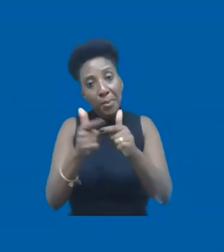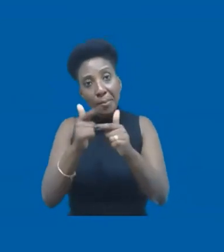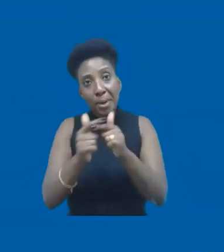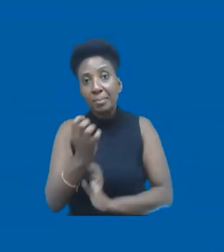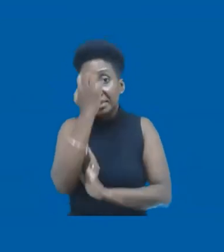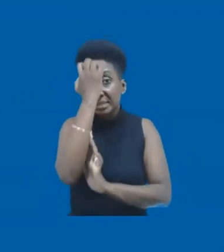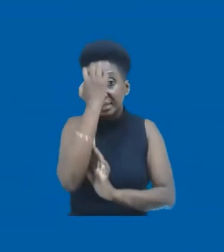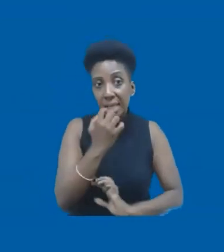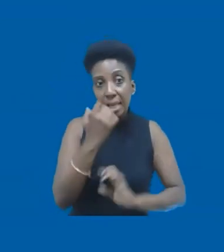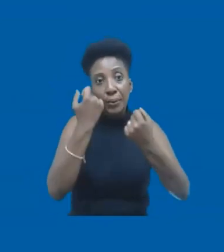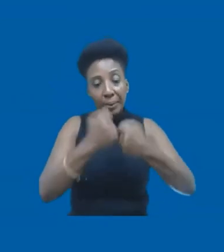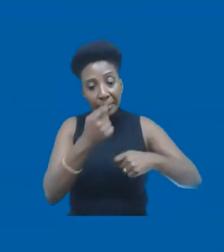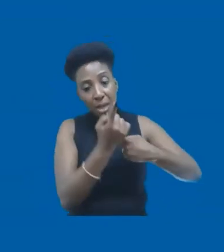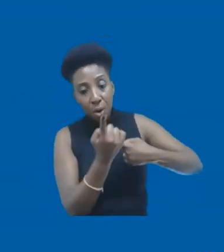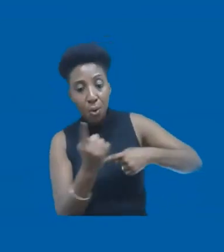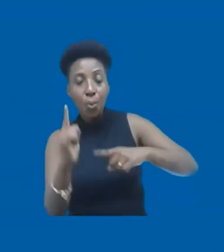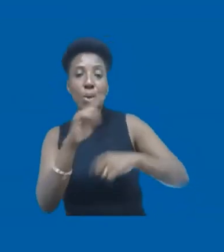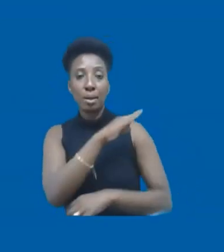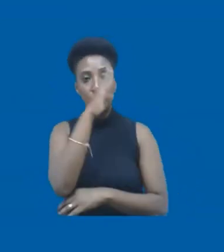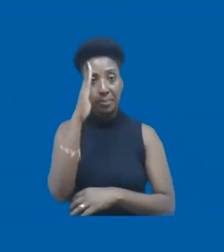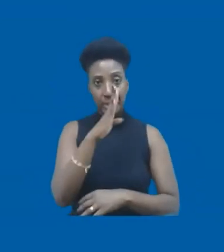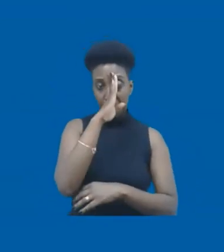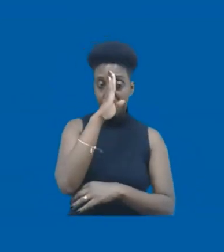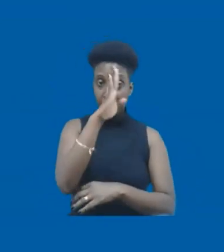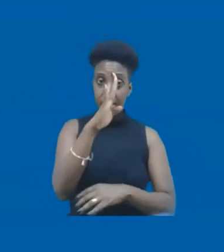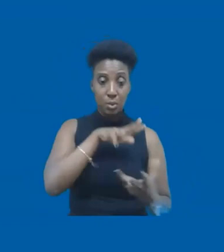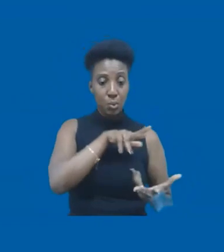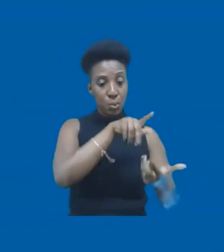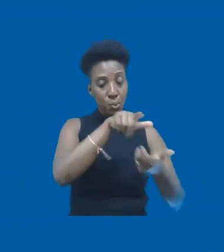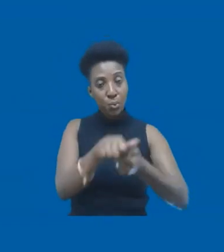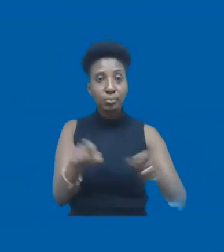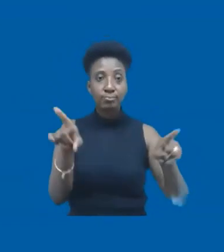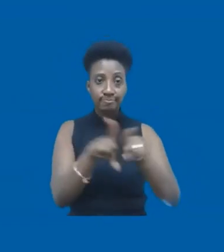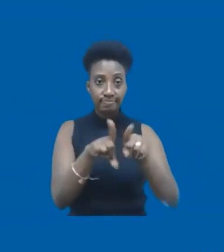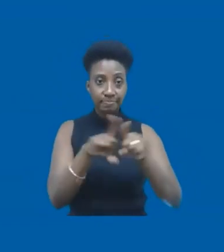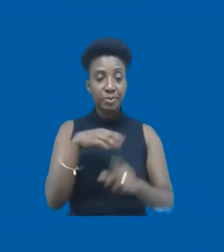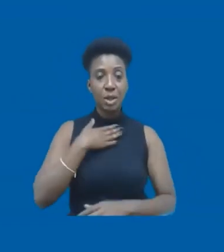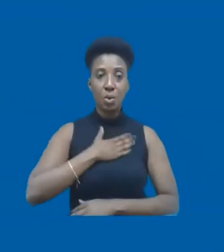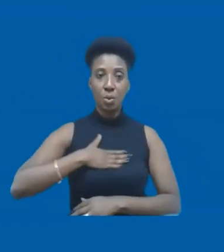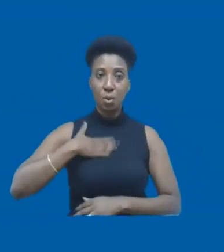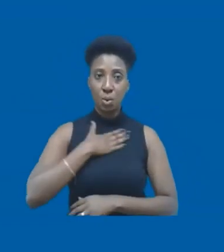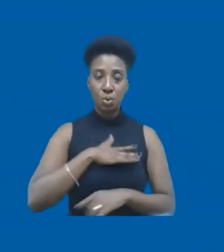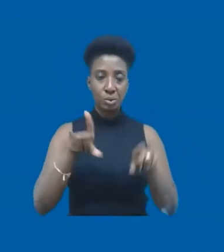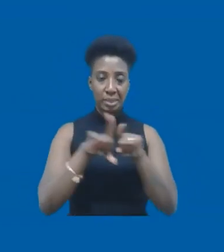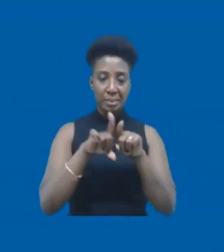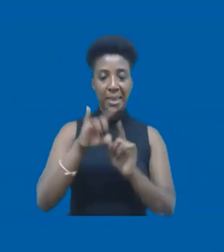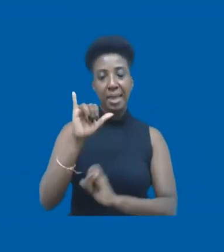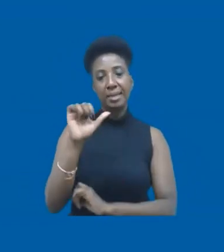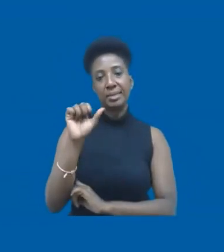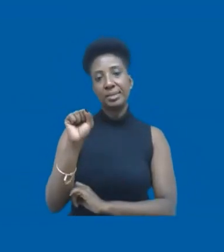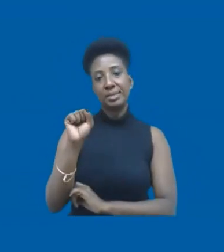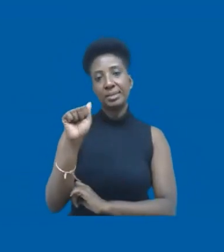que tem que ser combatido no Brasil, principalmente, e no mundo. Eu gosto muito, a Zadora me conhece,